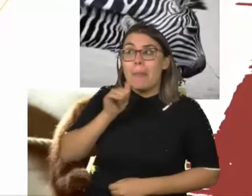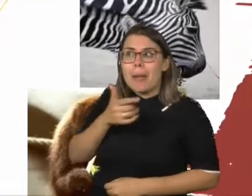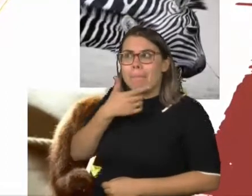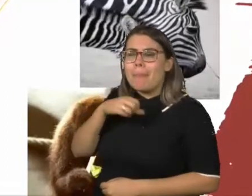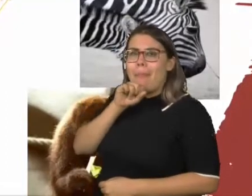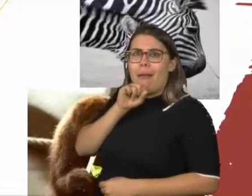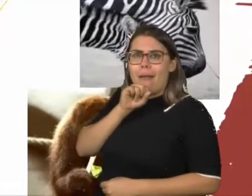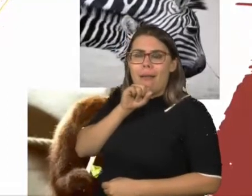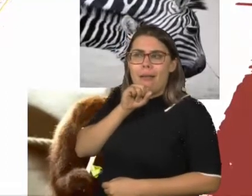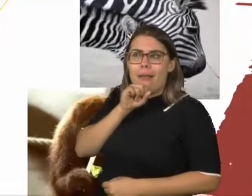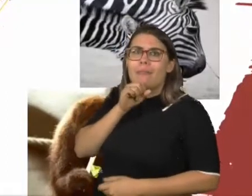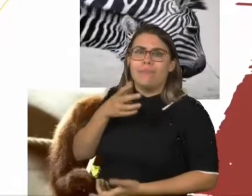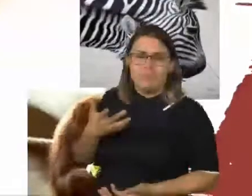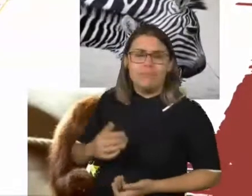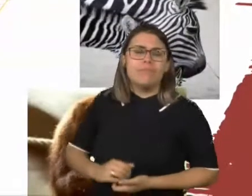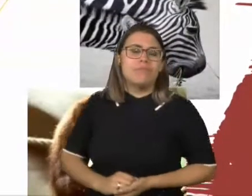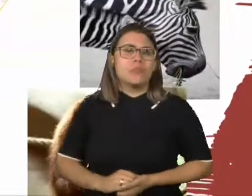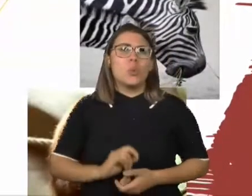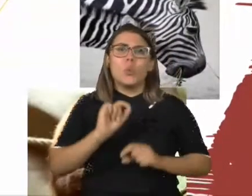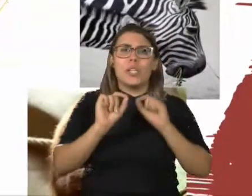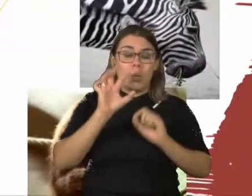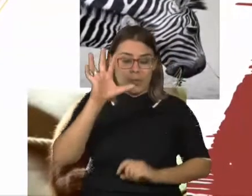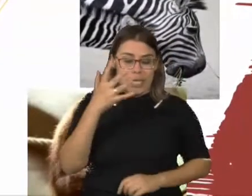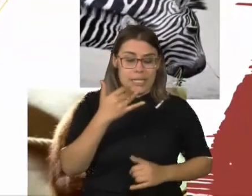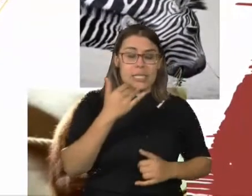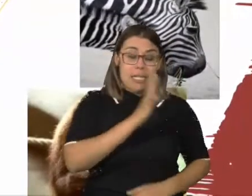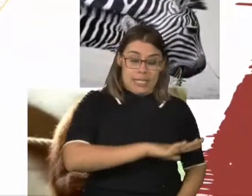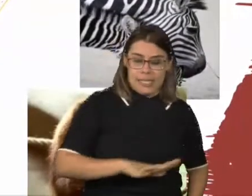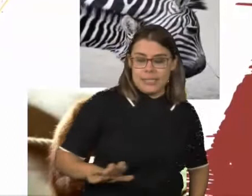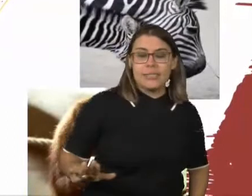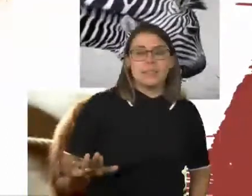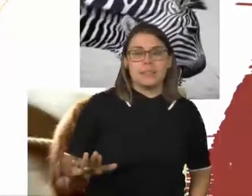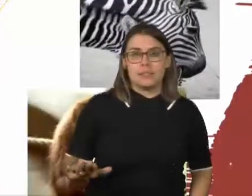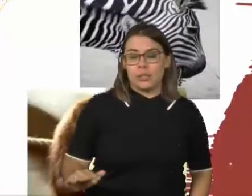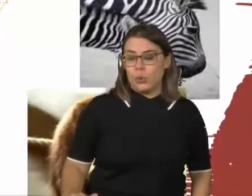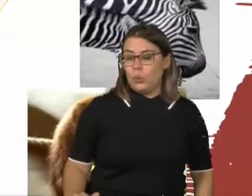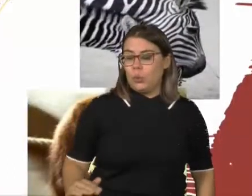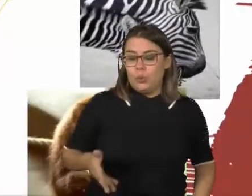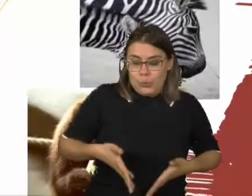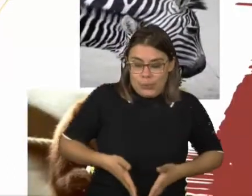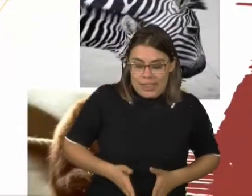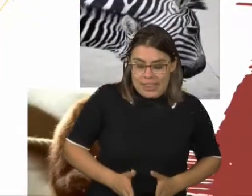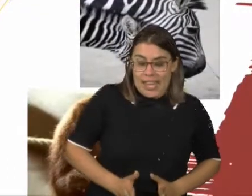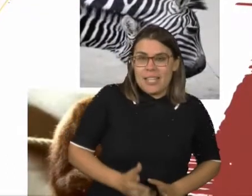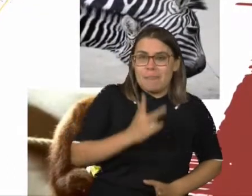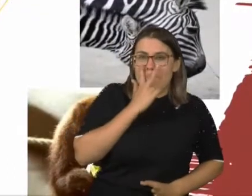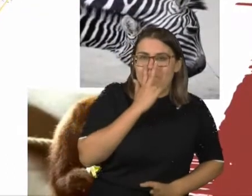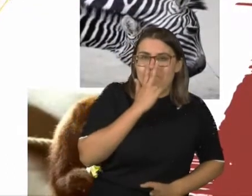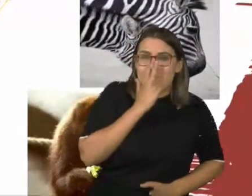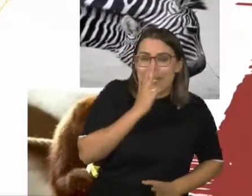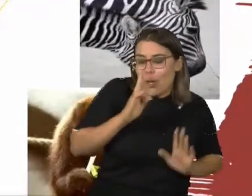materna e a função paterna. Ou seja, essa criança, ela nasce ali, um pedaço de carne, como a gente costuma dizer, um